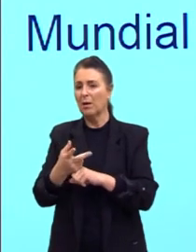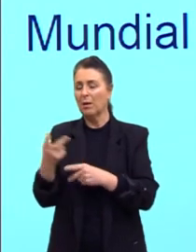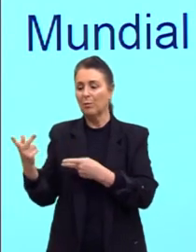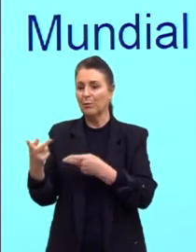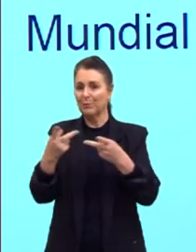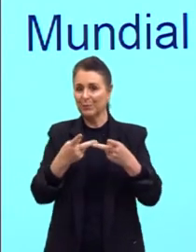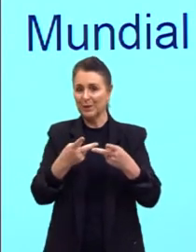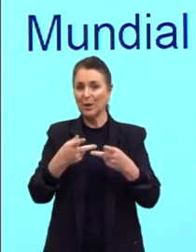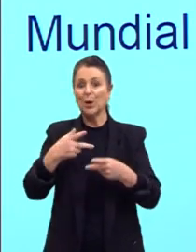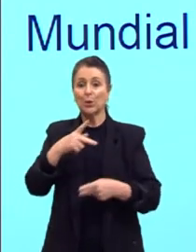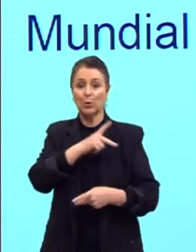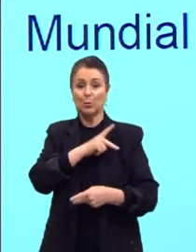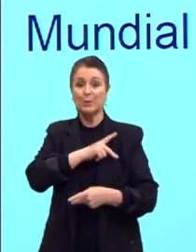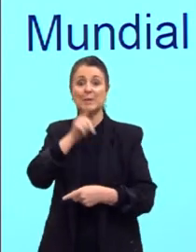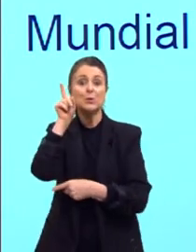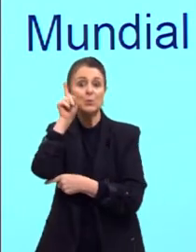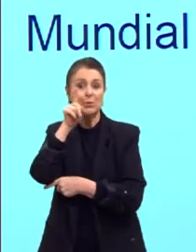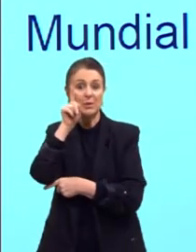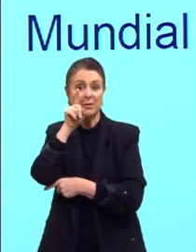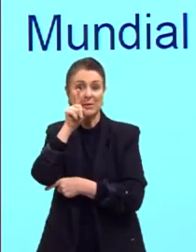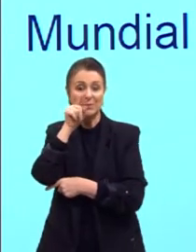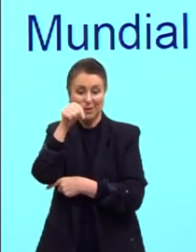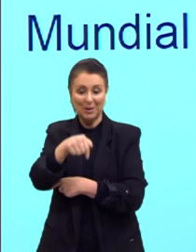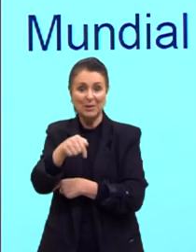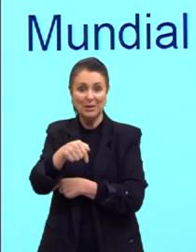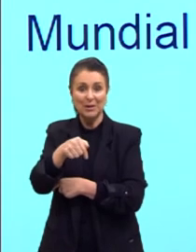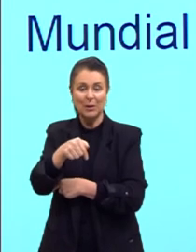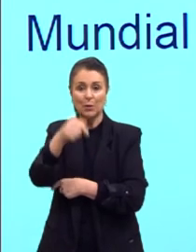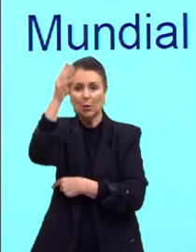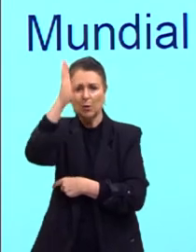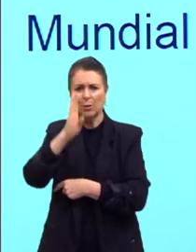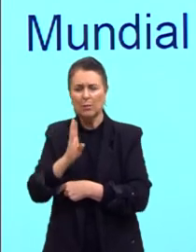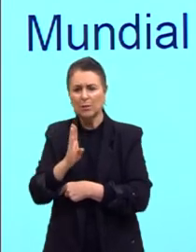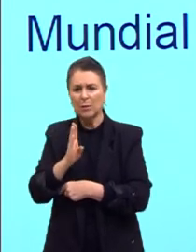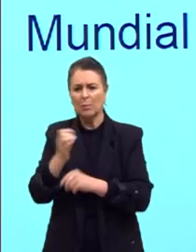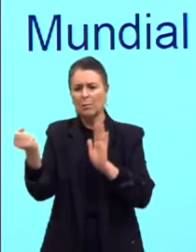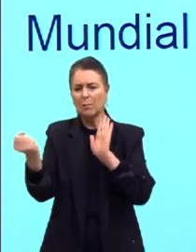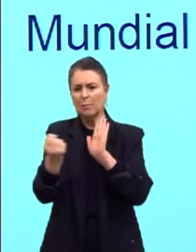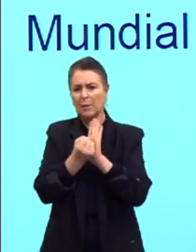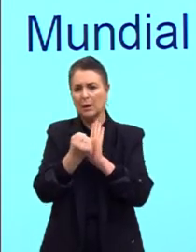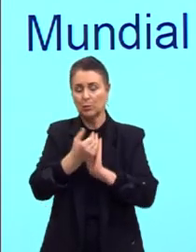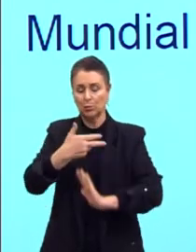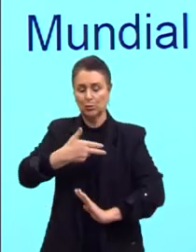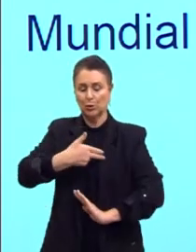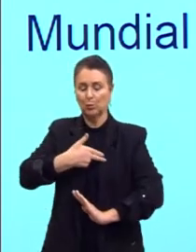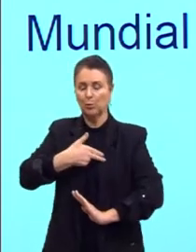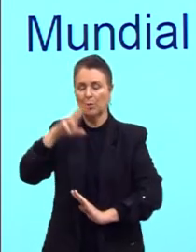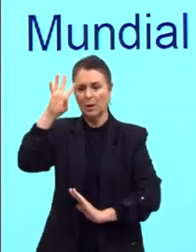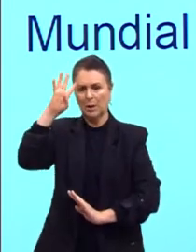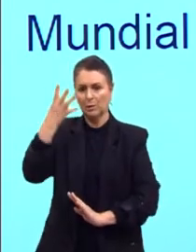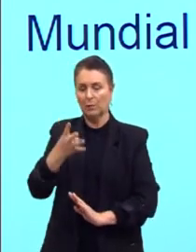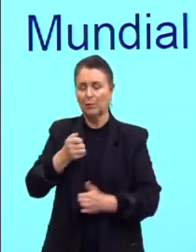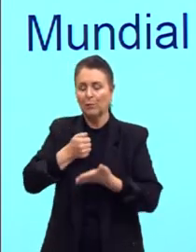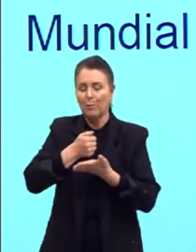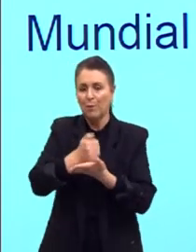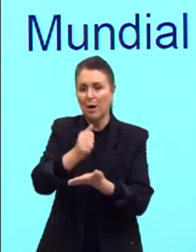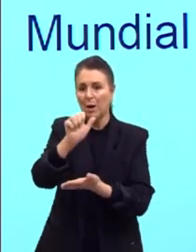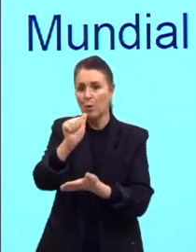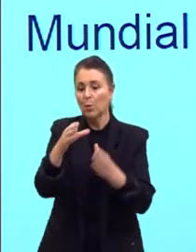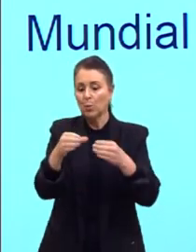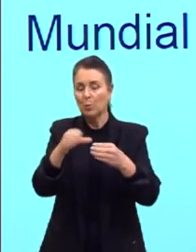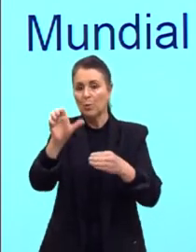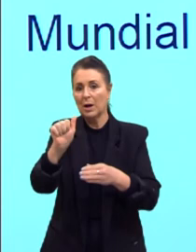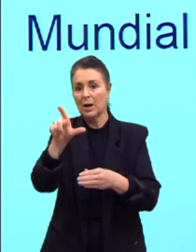Roosevelt, o presidente americano no Brasil, selando, então, quando o Getúlio Vargas toma essa decisão de apoiar os aliados.